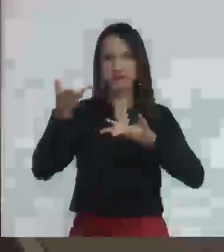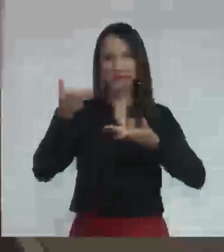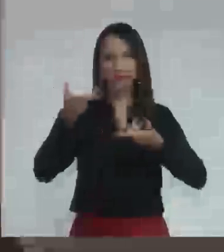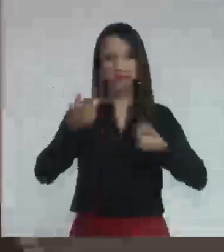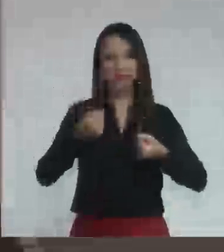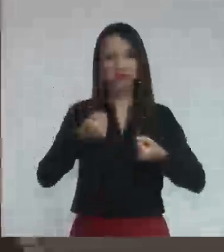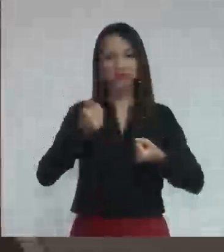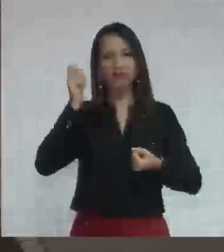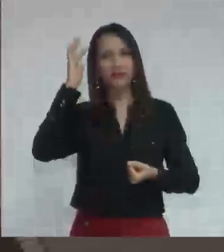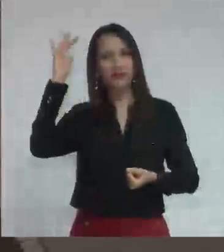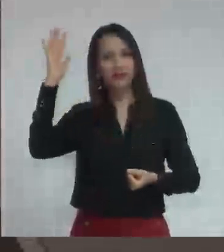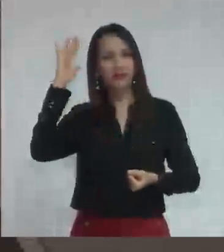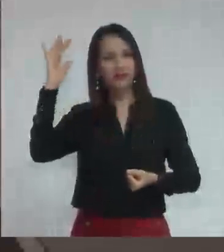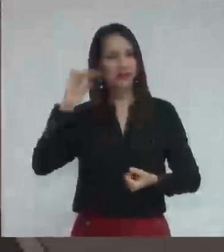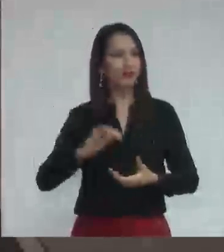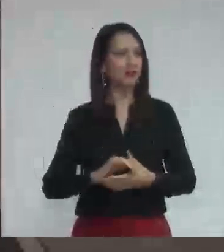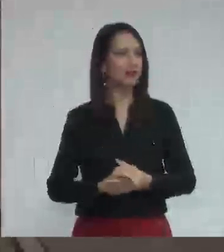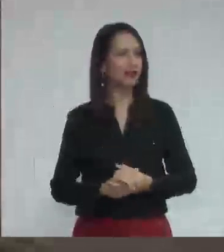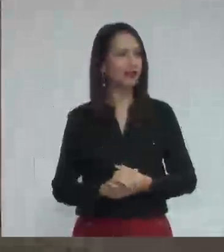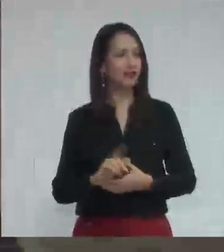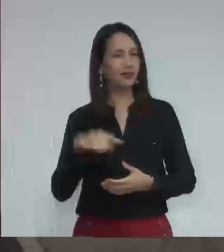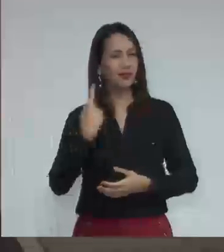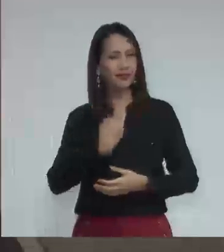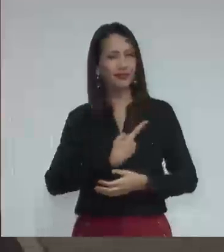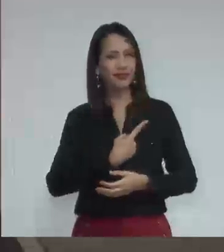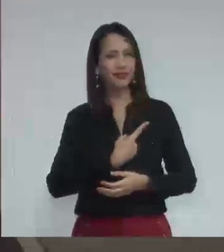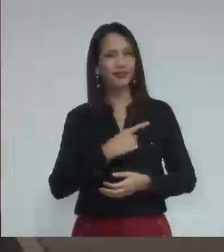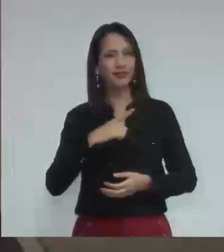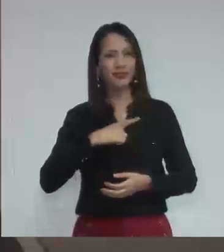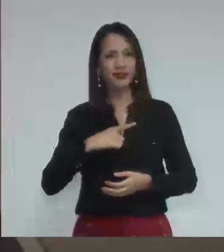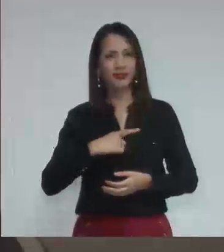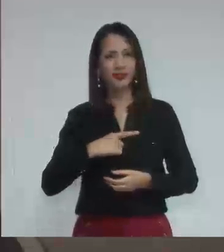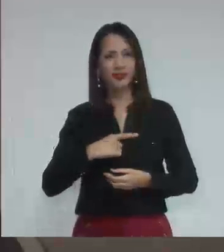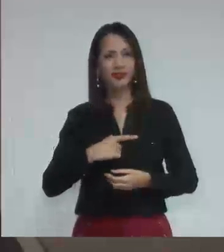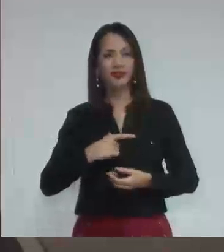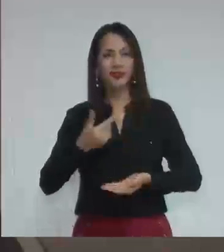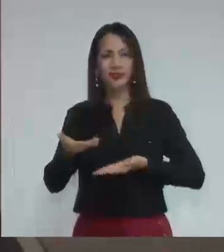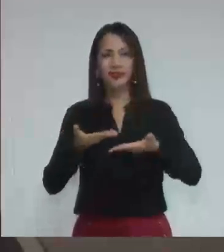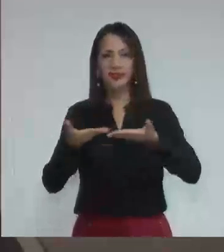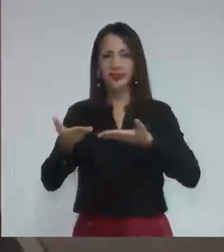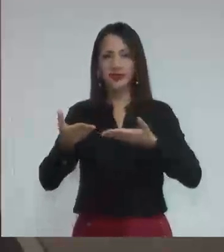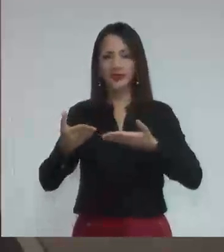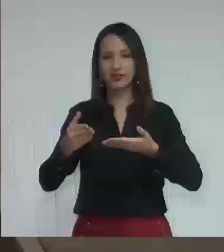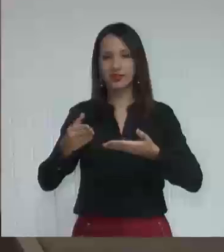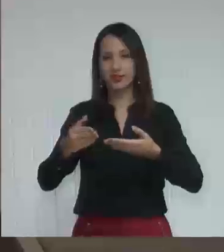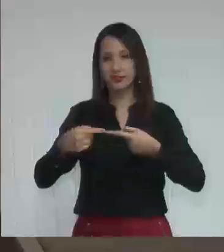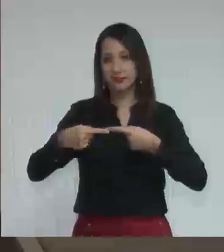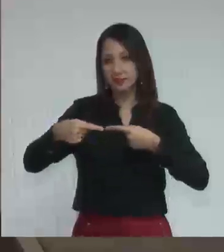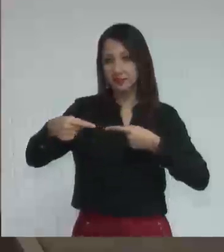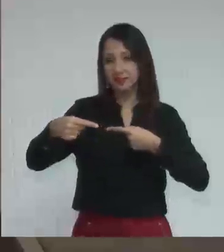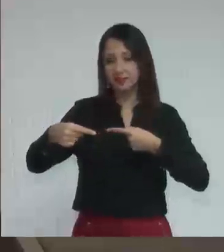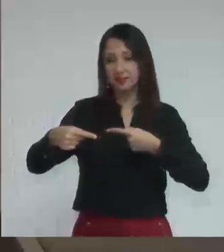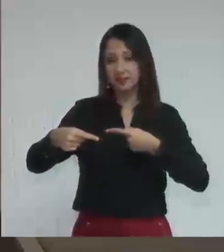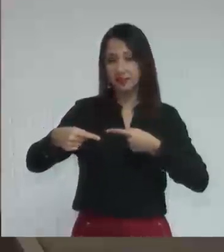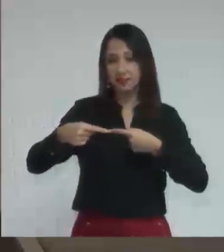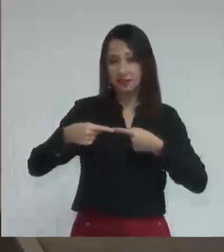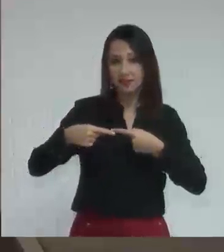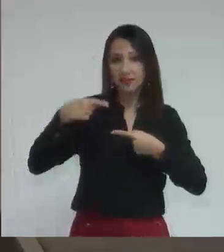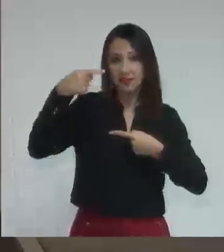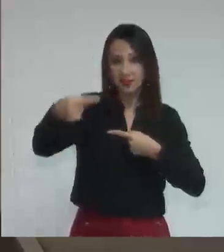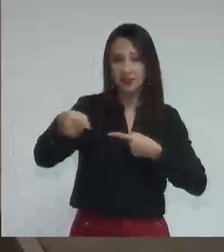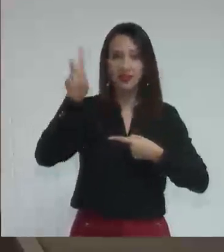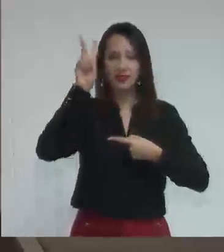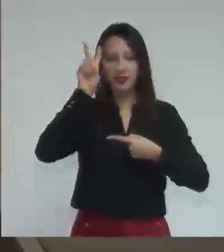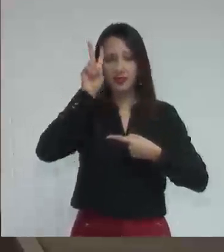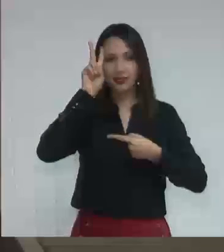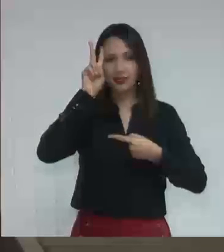reflexão que nós vamos estar tendo a partir da próxima semana, uma semana inteira de reflexão.